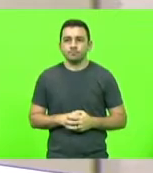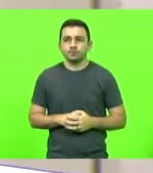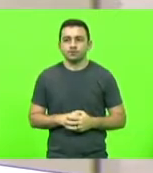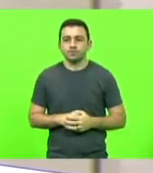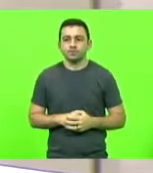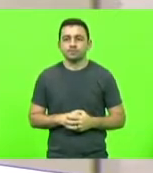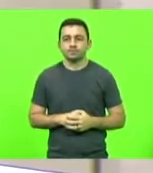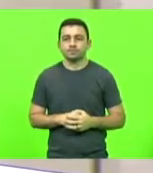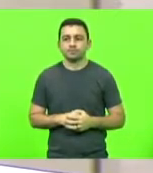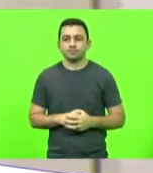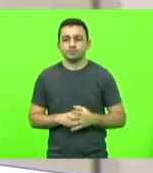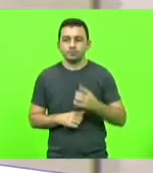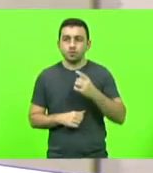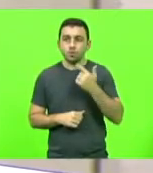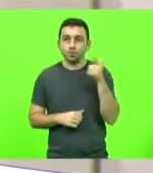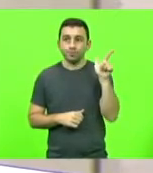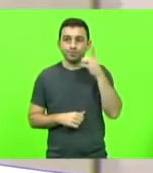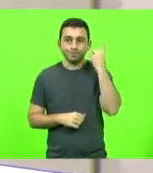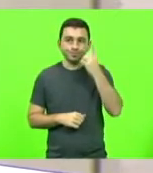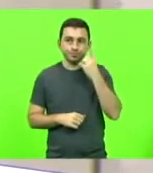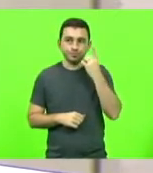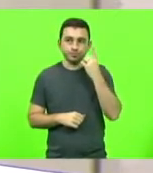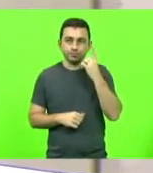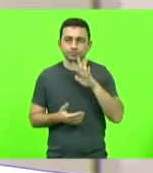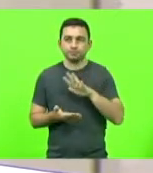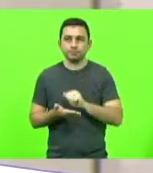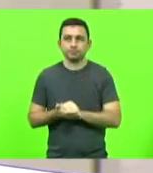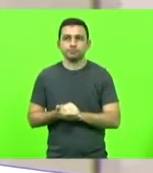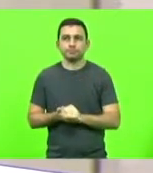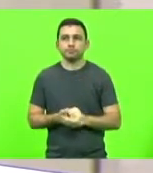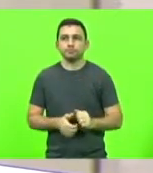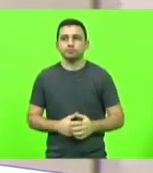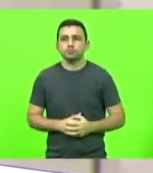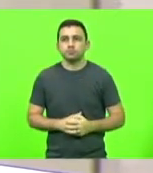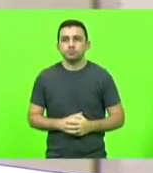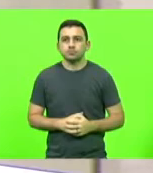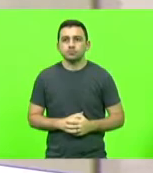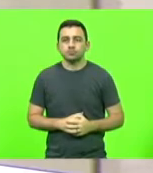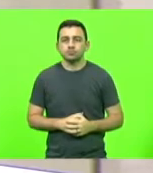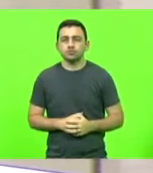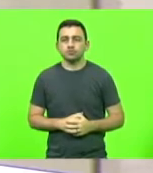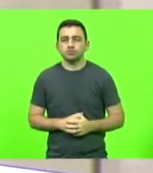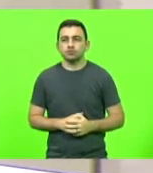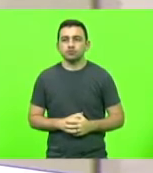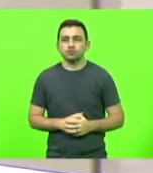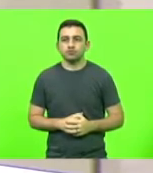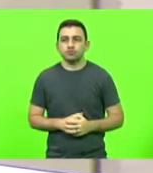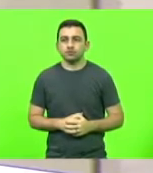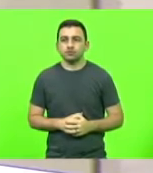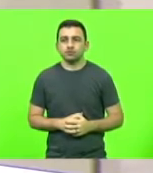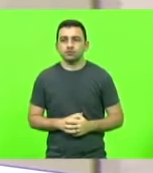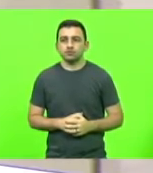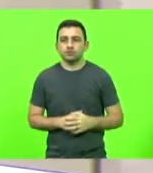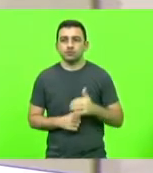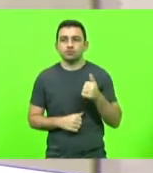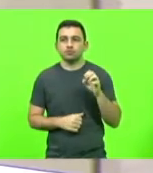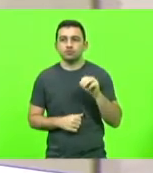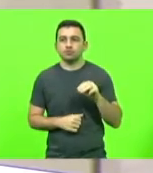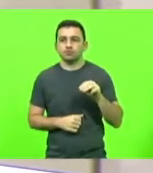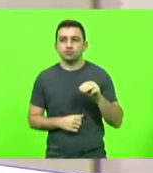Próxima deputada, escrita, deputada Paulinha. Vossa Excelência será 10 minutos, deputado.